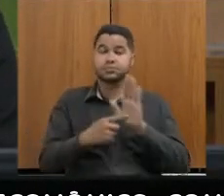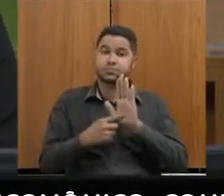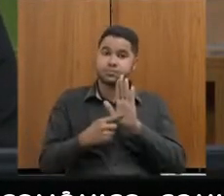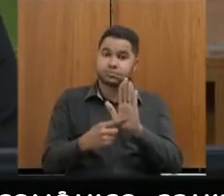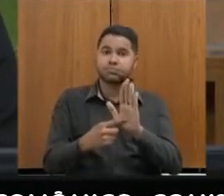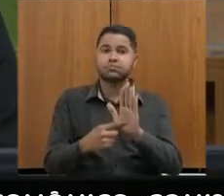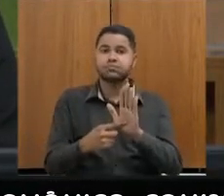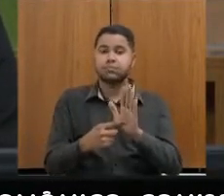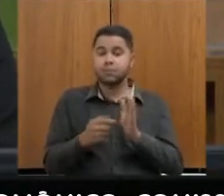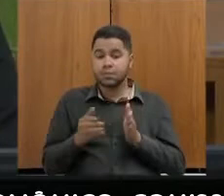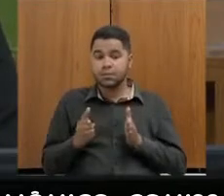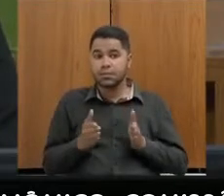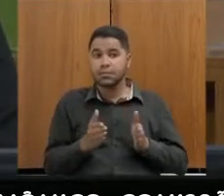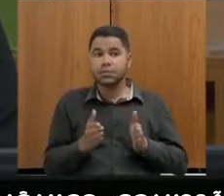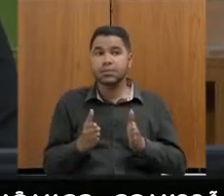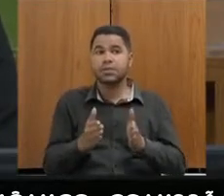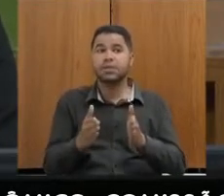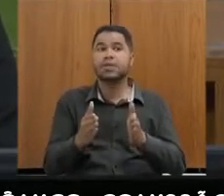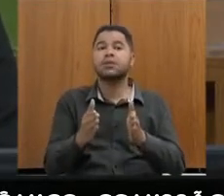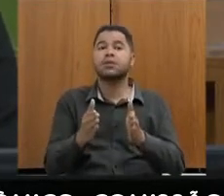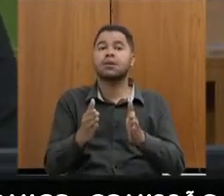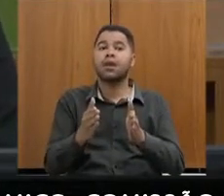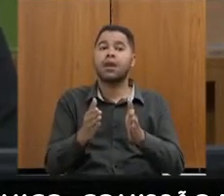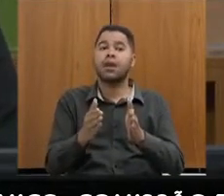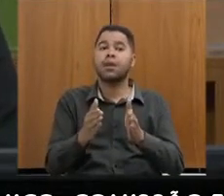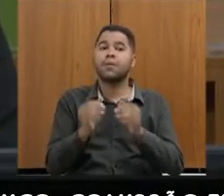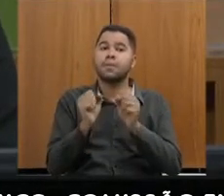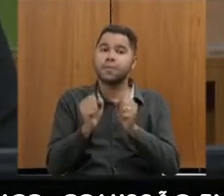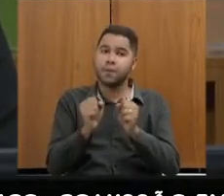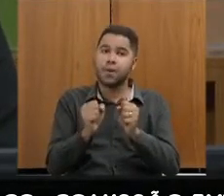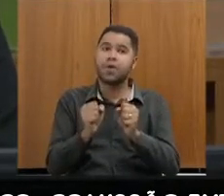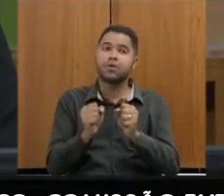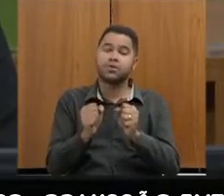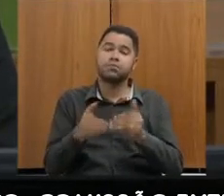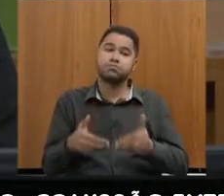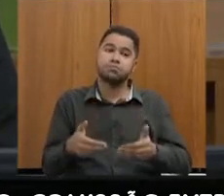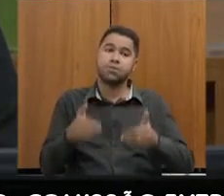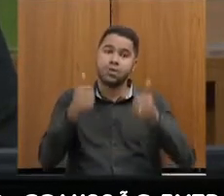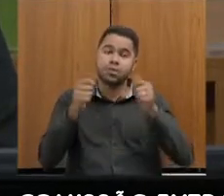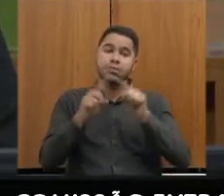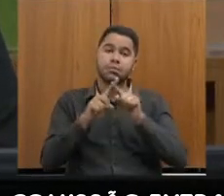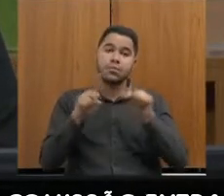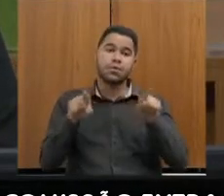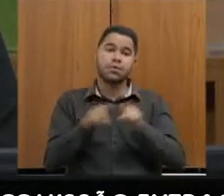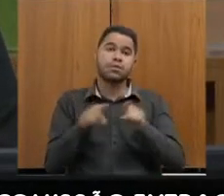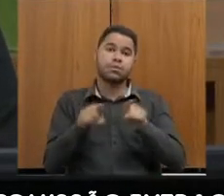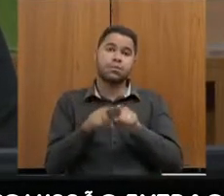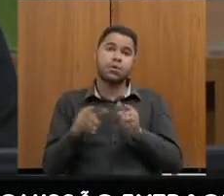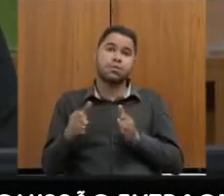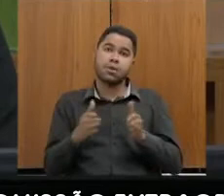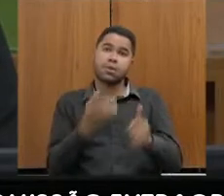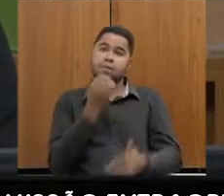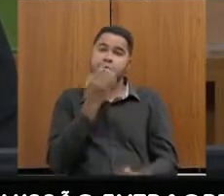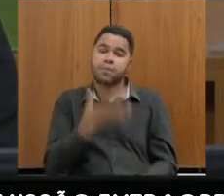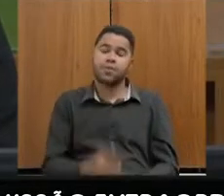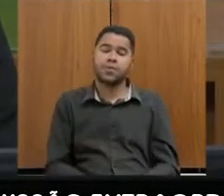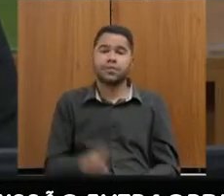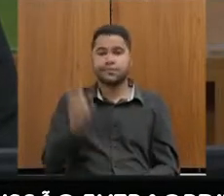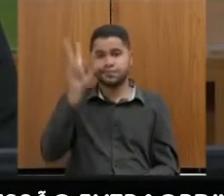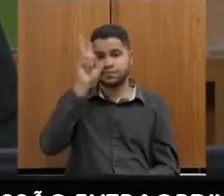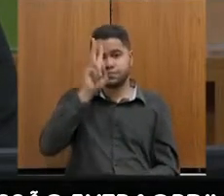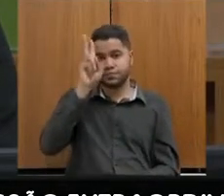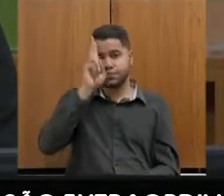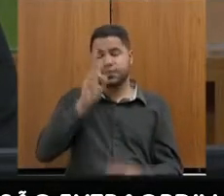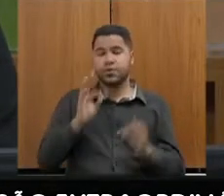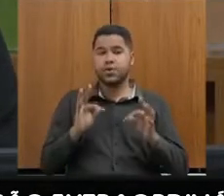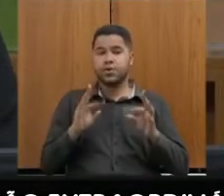um, que o caminho que está sendo percorrido, ele pode ser melhorado, com certeza, mas ele está indo no bom caminho. Lembrando que